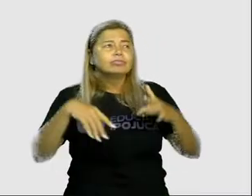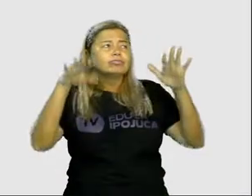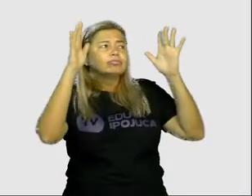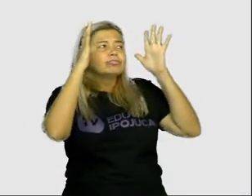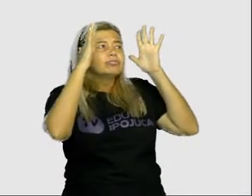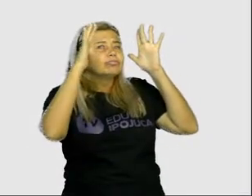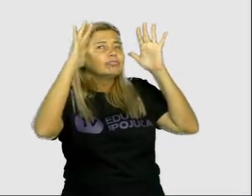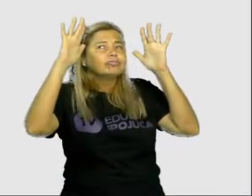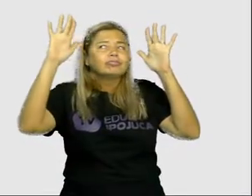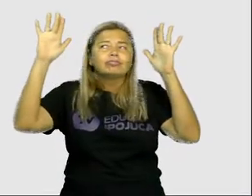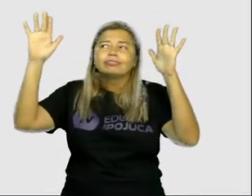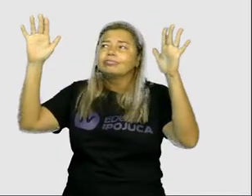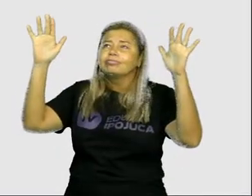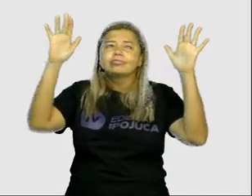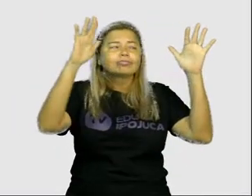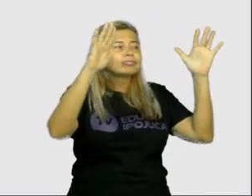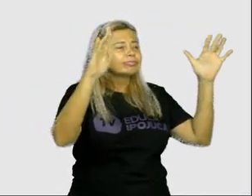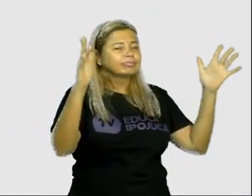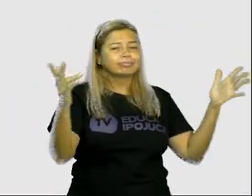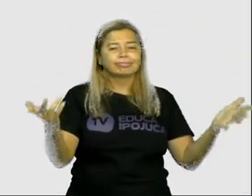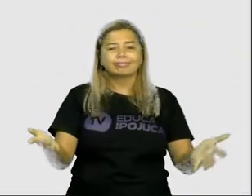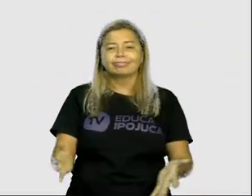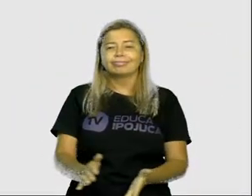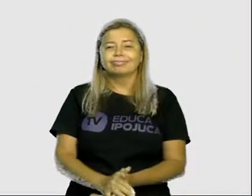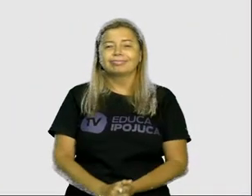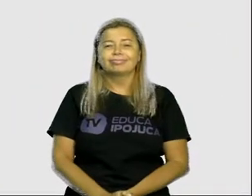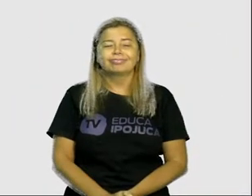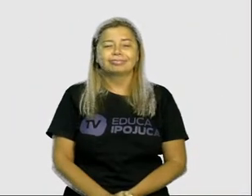quero a resposta se não tem.